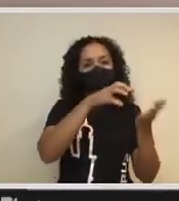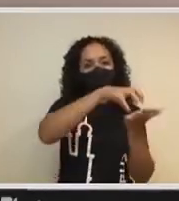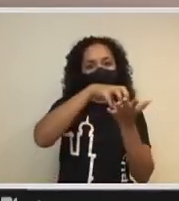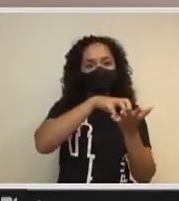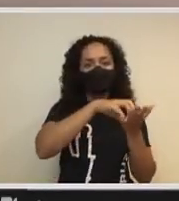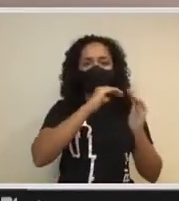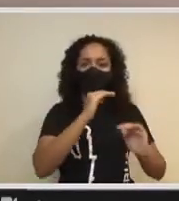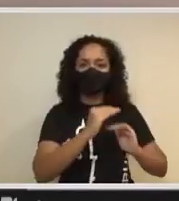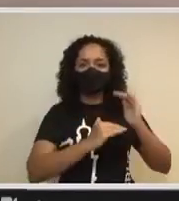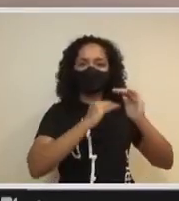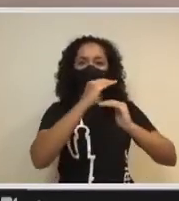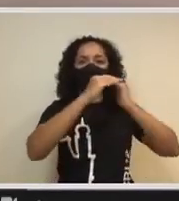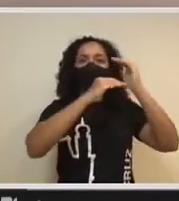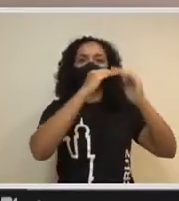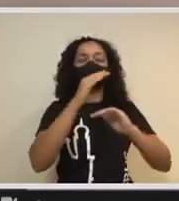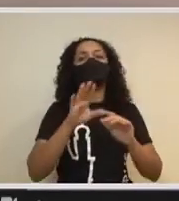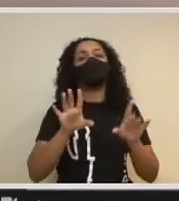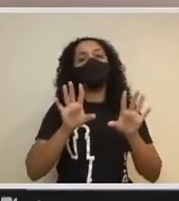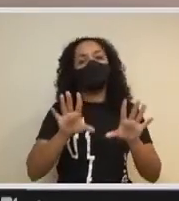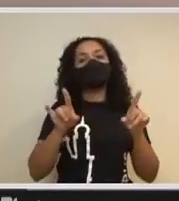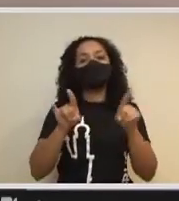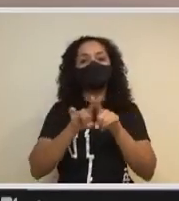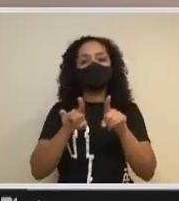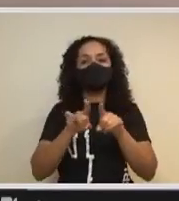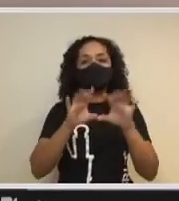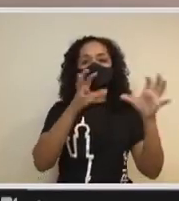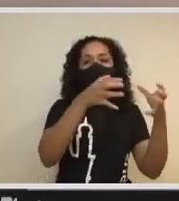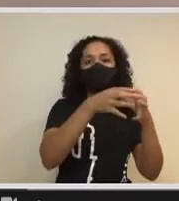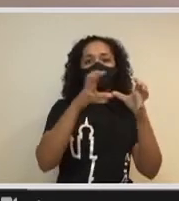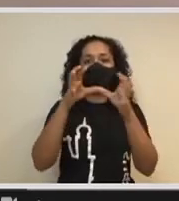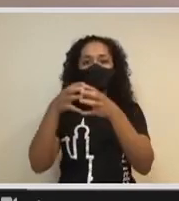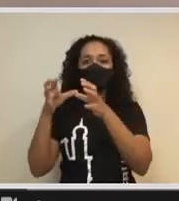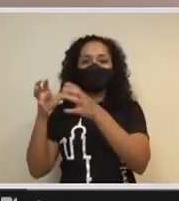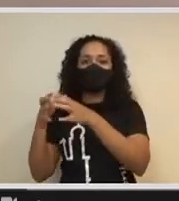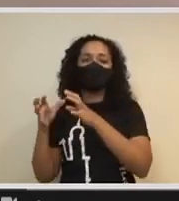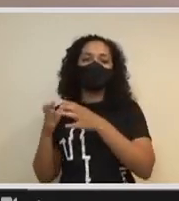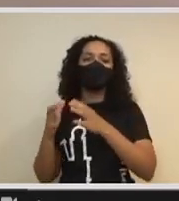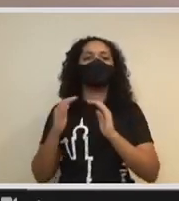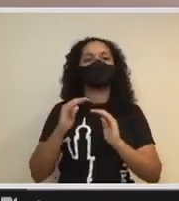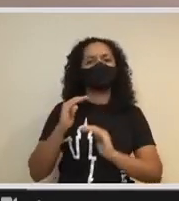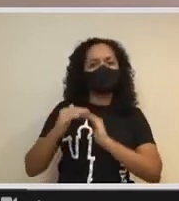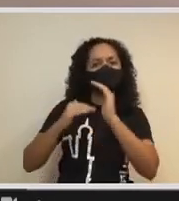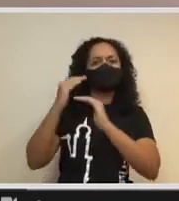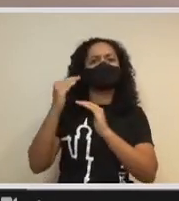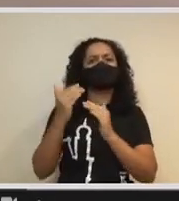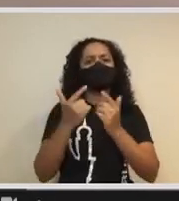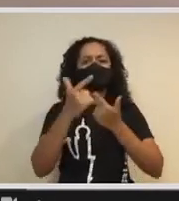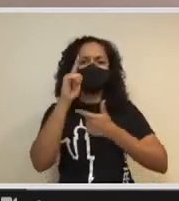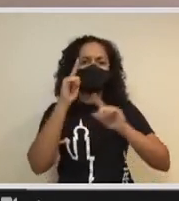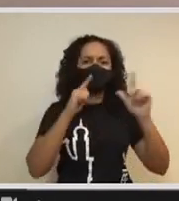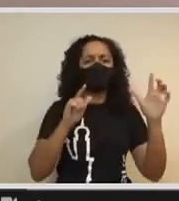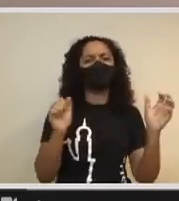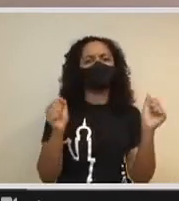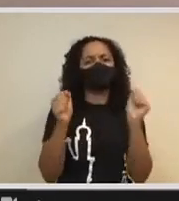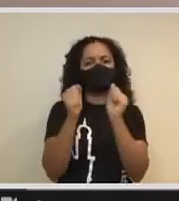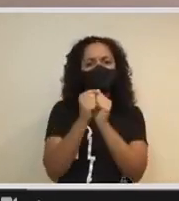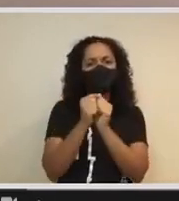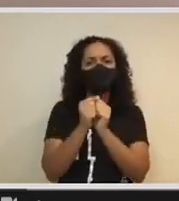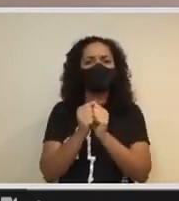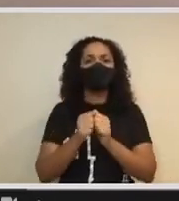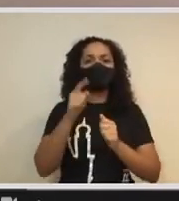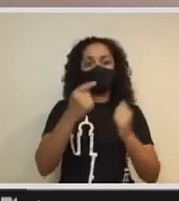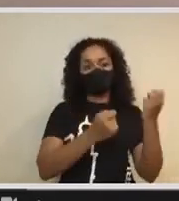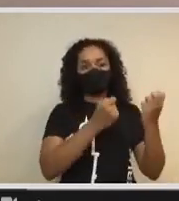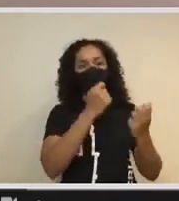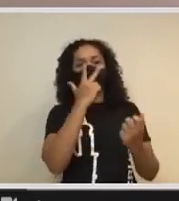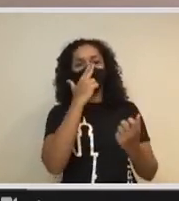que juntou gabinete e vice de gestão e desenvolvimento institucional, apagar os incêndios, tantas coisas